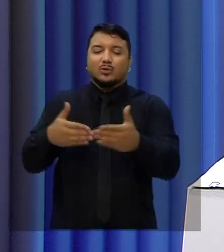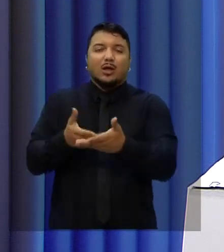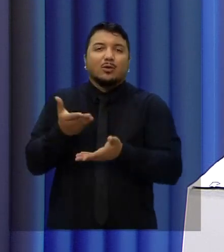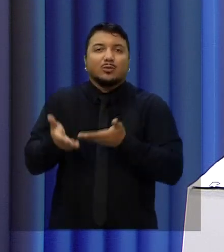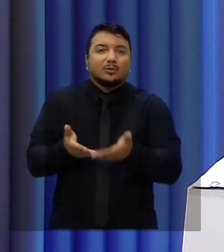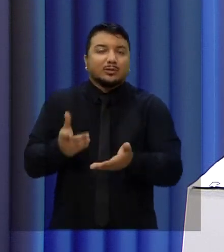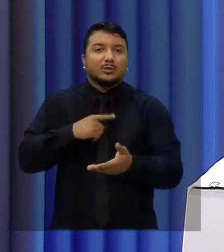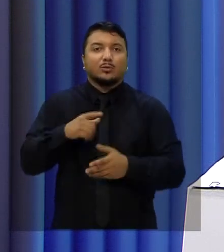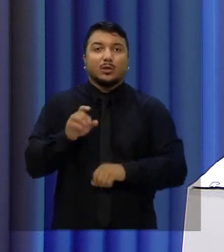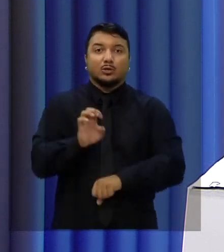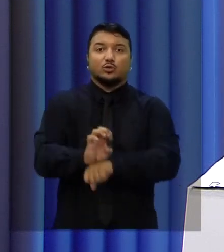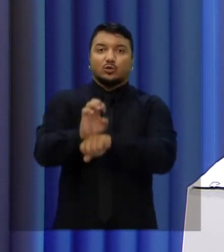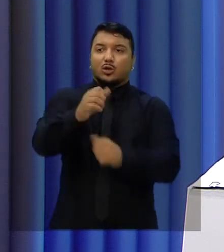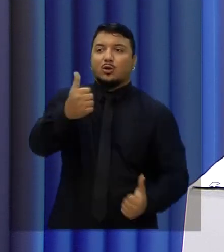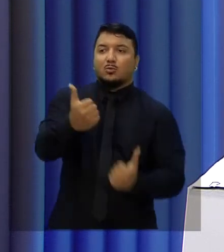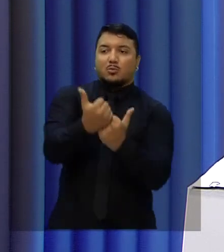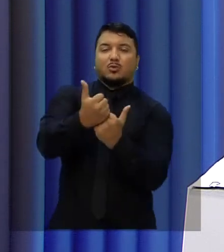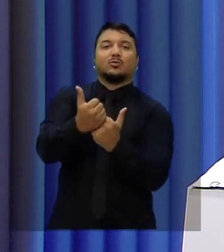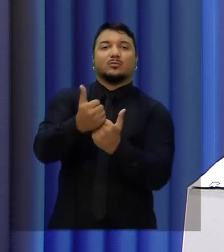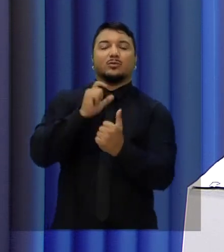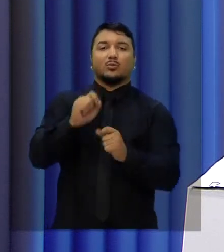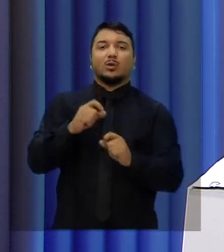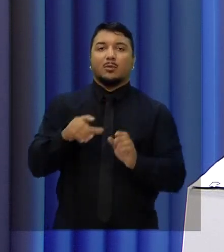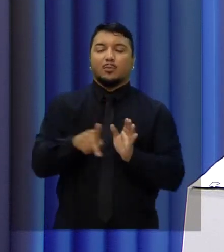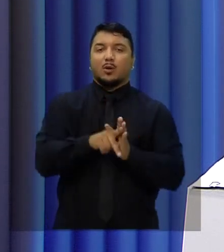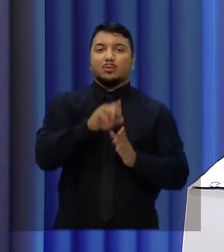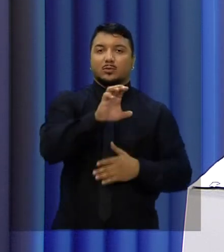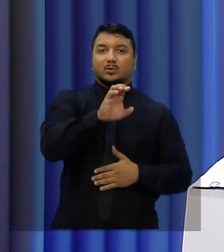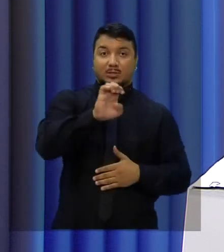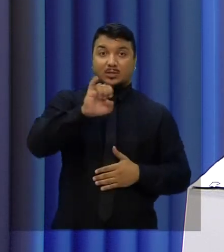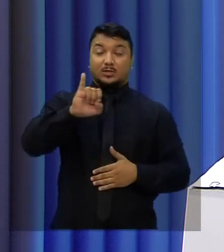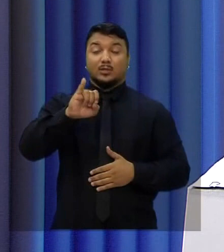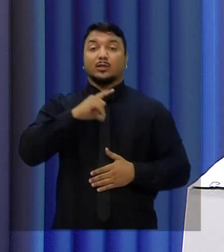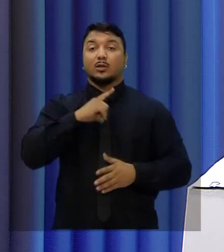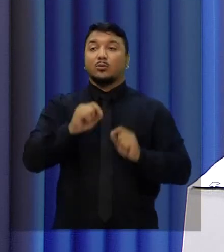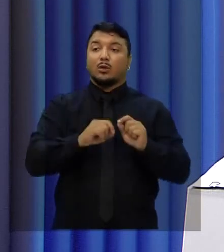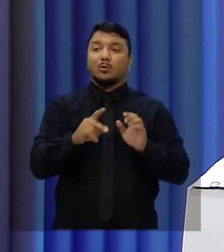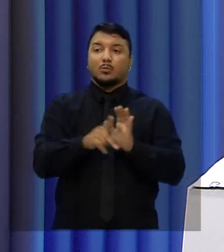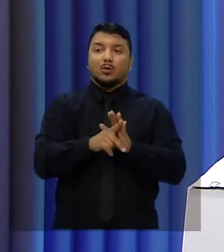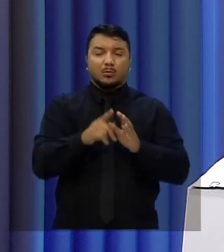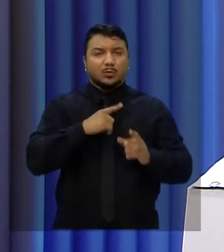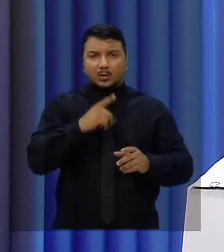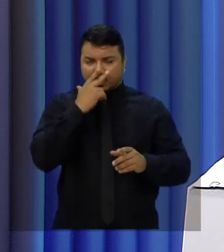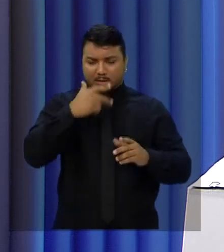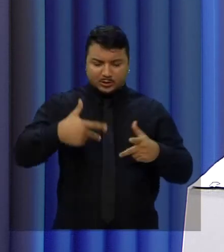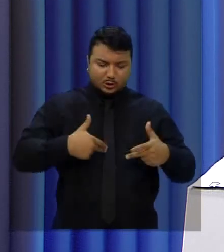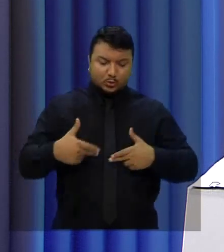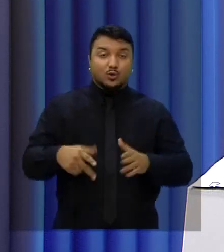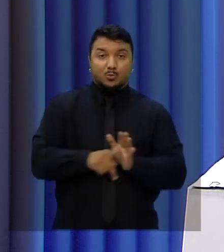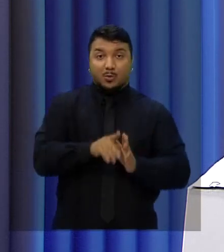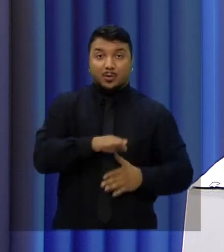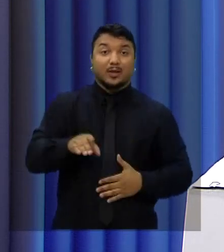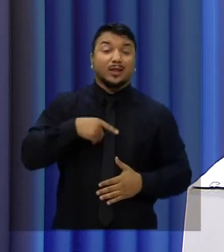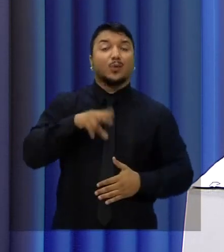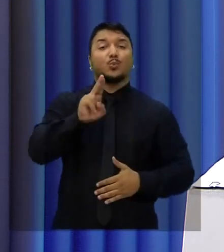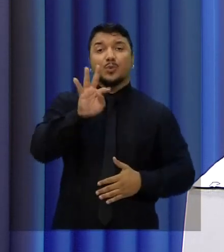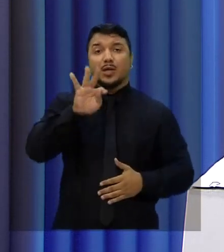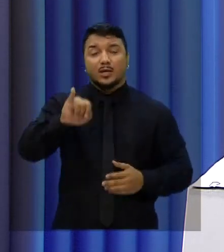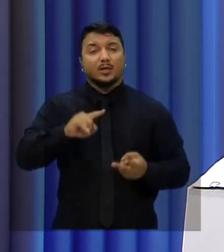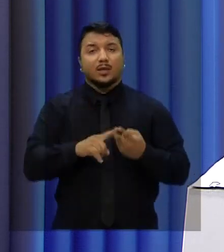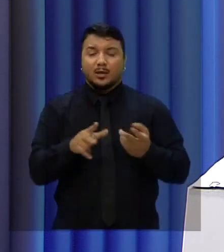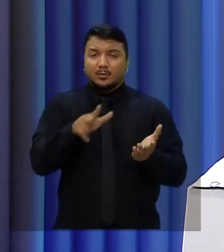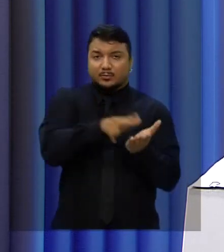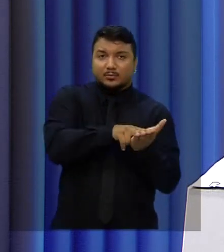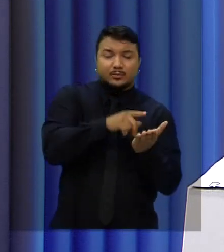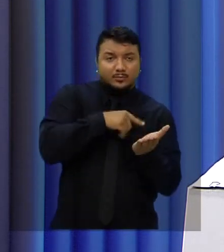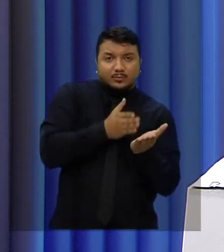hospital estadual pediátrico, que é o SEIB. Lá a gente faz cirurgia de criança, tem UTI, tem internamento clínico